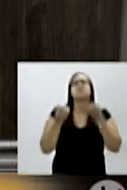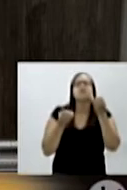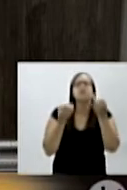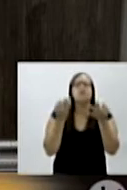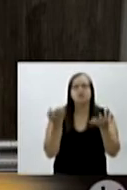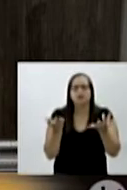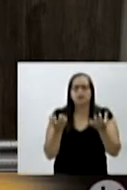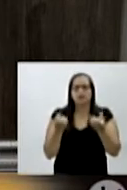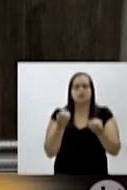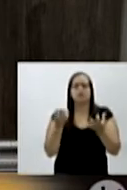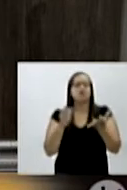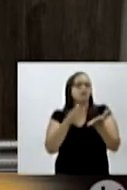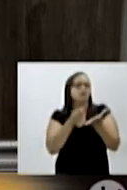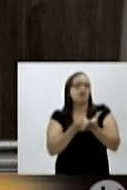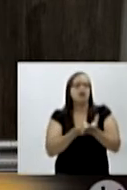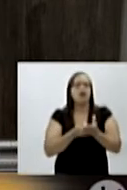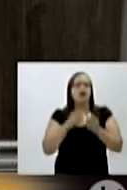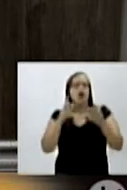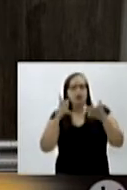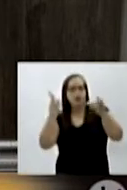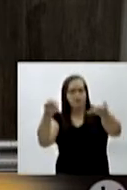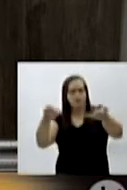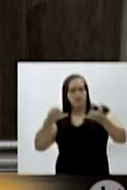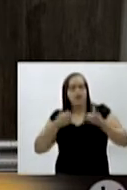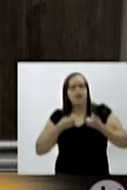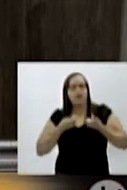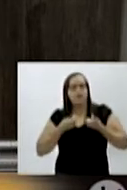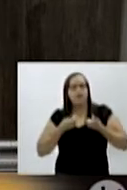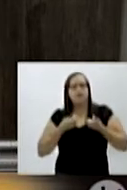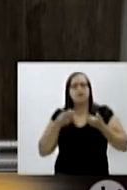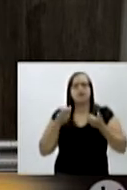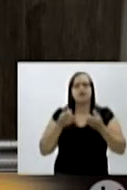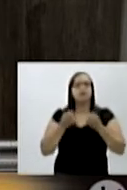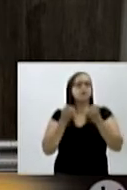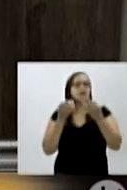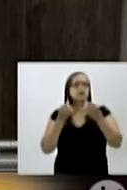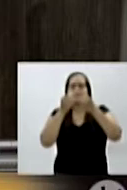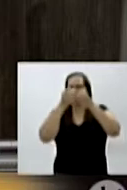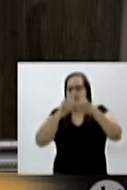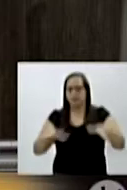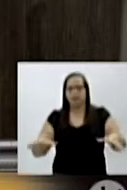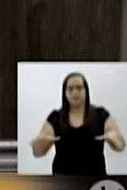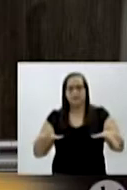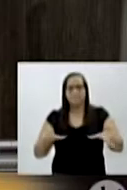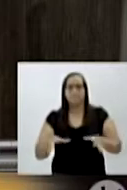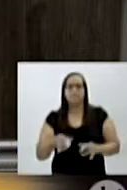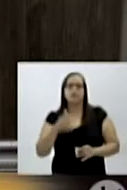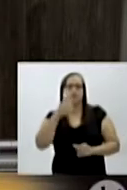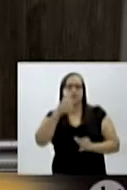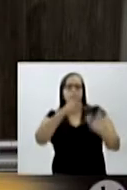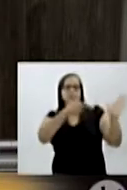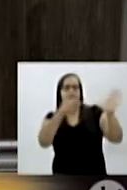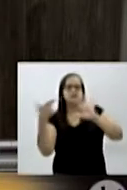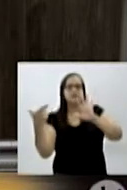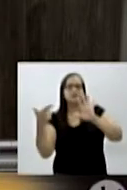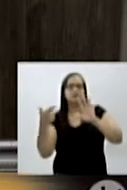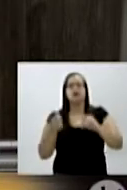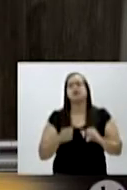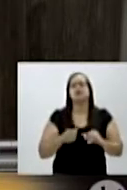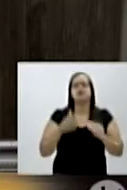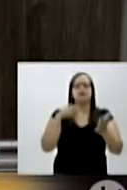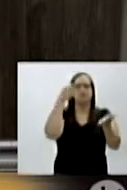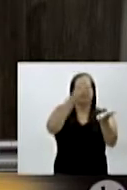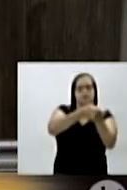direitinho. Aí me falaram que era no mês das férias, que o curso era gratuito, e que era uma semana e que dava o